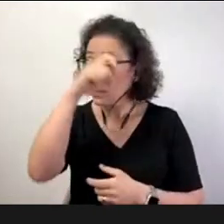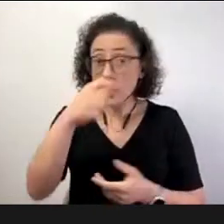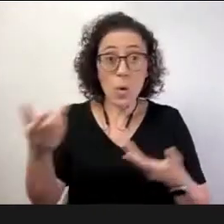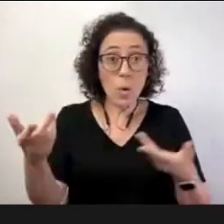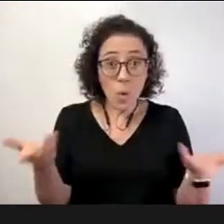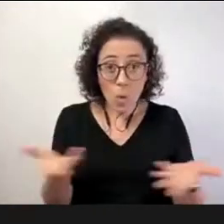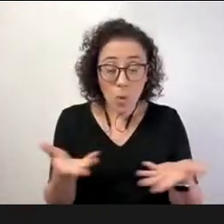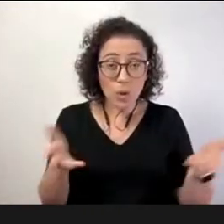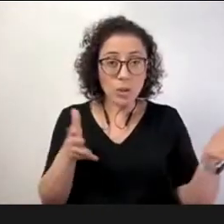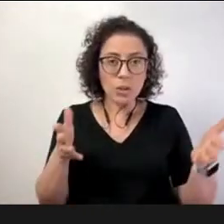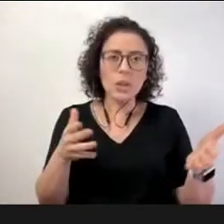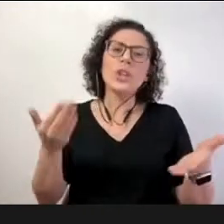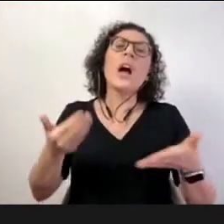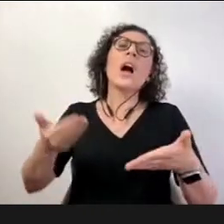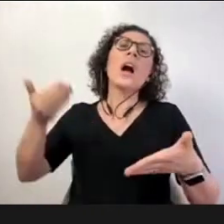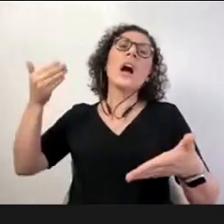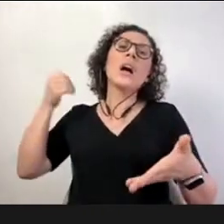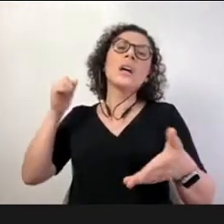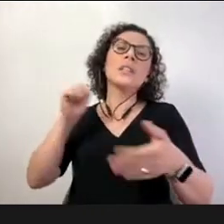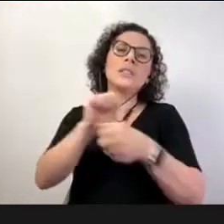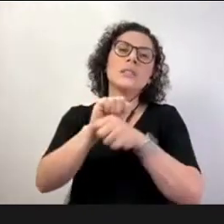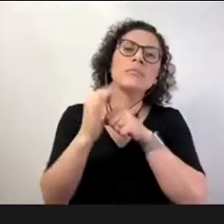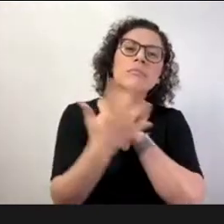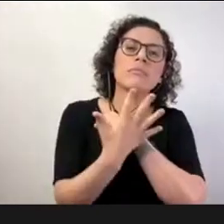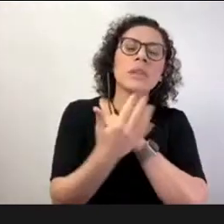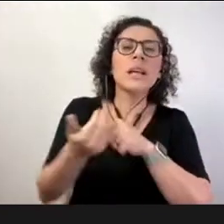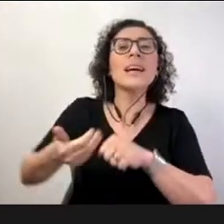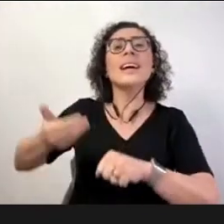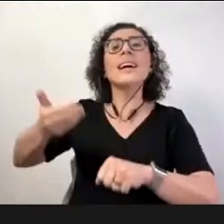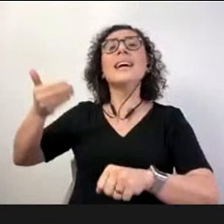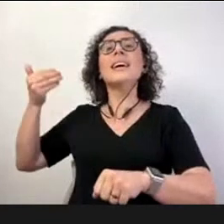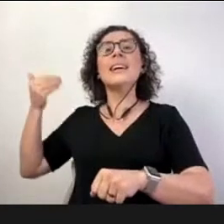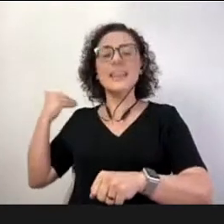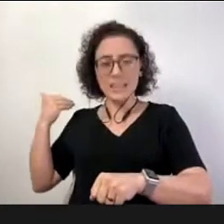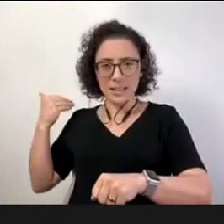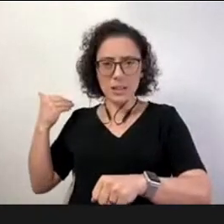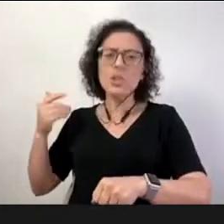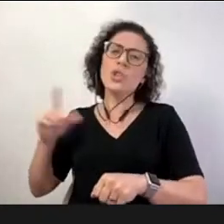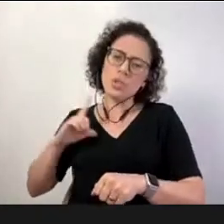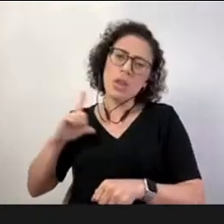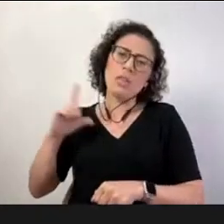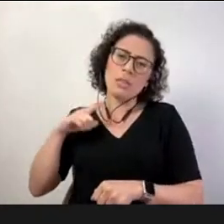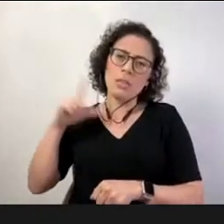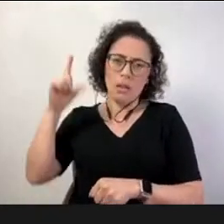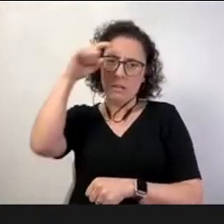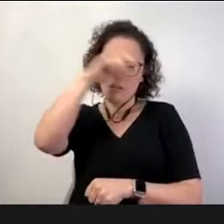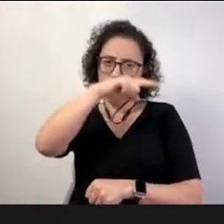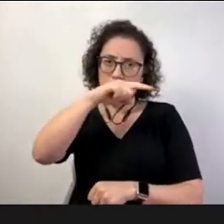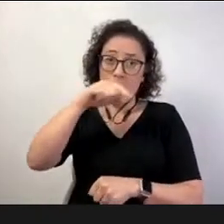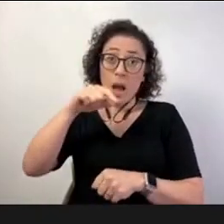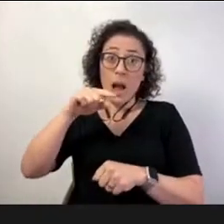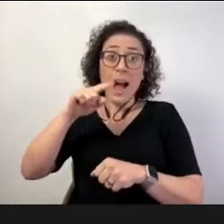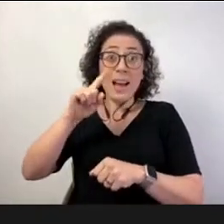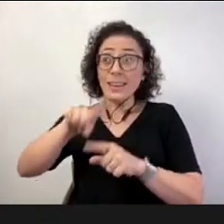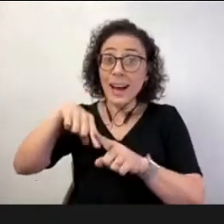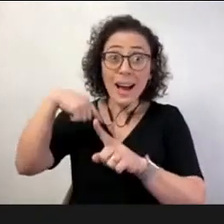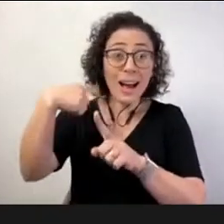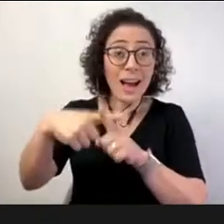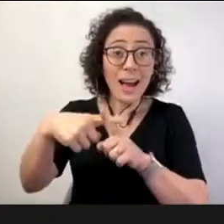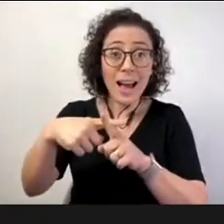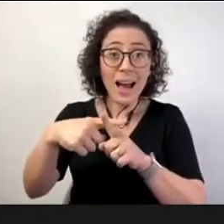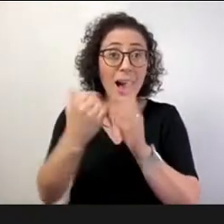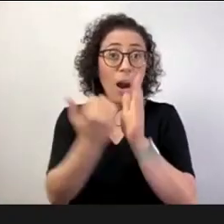complexidade já antes da pandemia e a pandemia sem dúvida que veio acrescentar, veio aumentar, veio